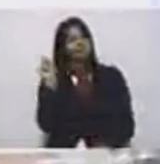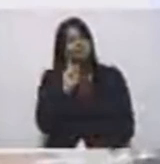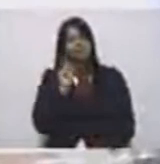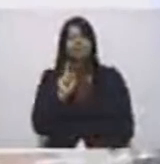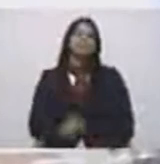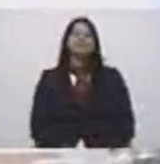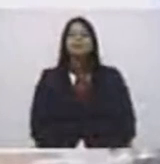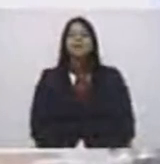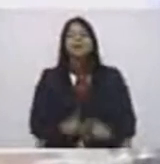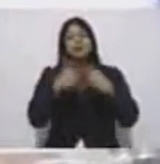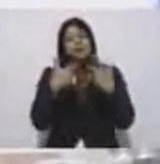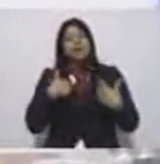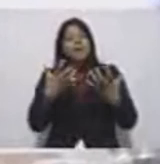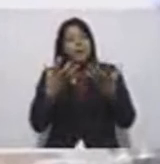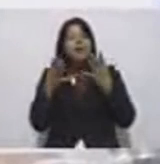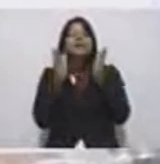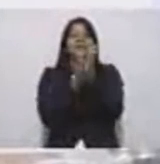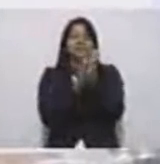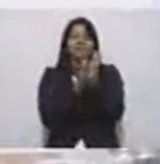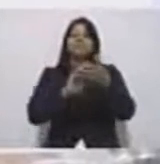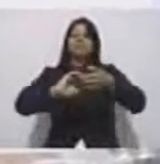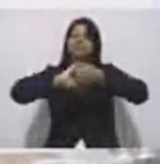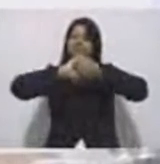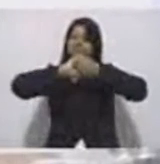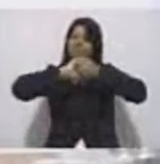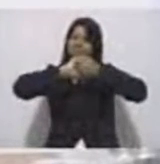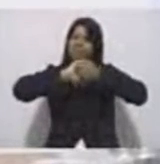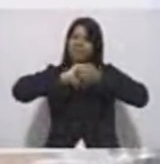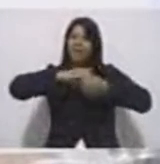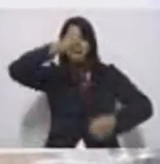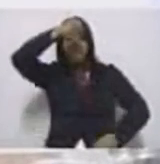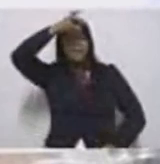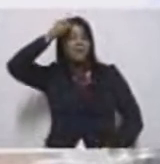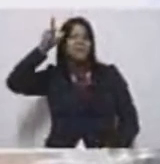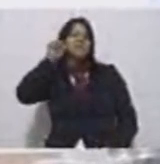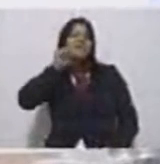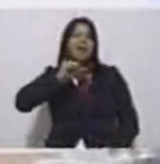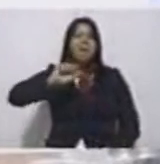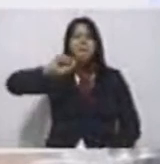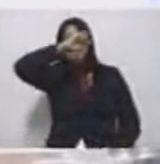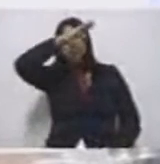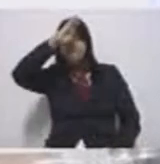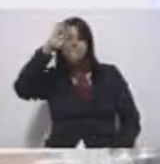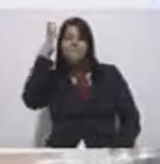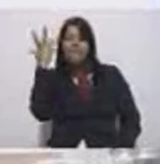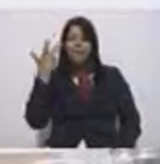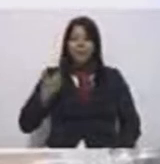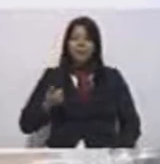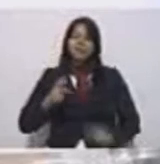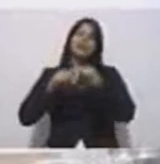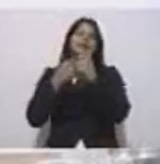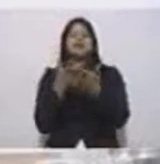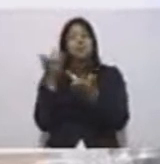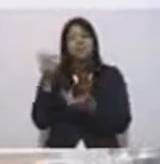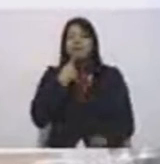Eu quero cumprimentar a nossa prefeita, Belks, desejar para ela